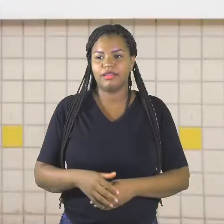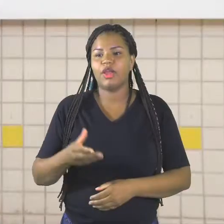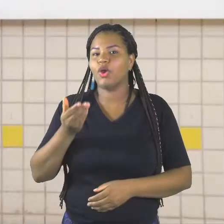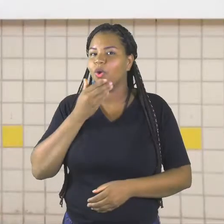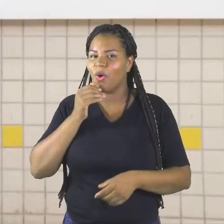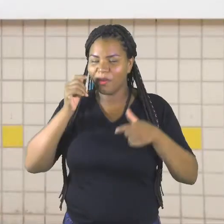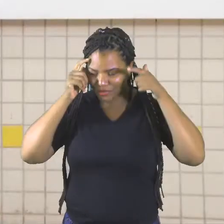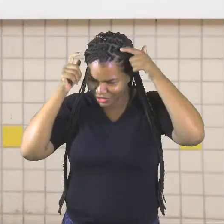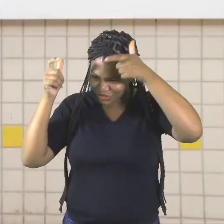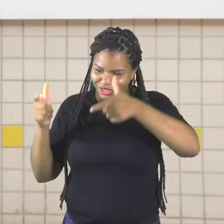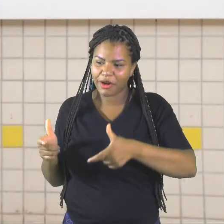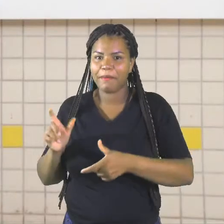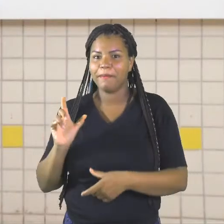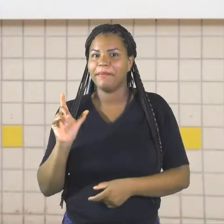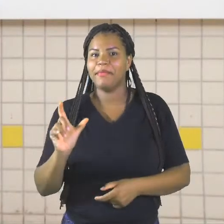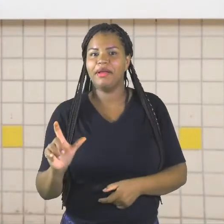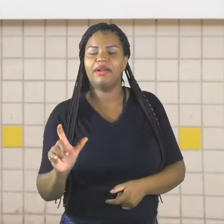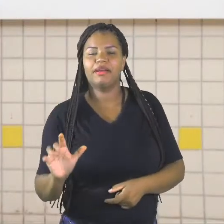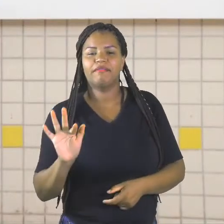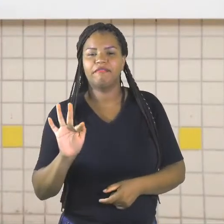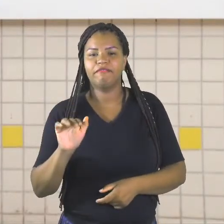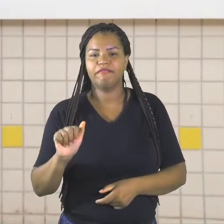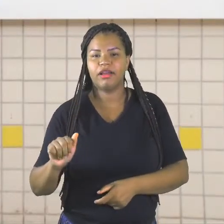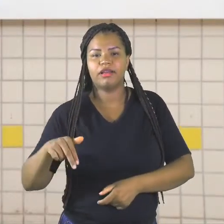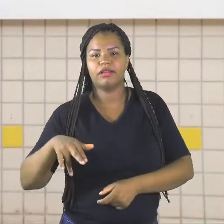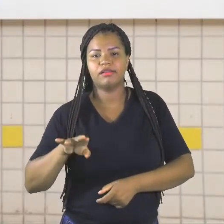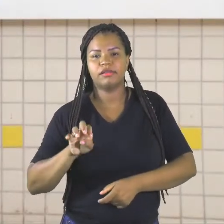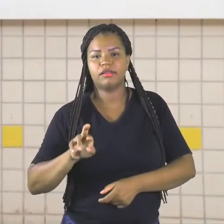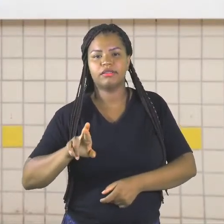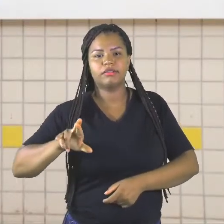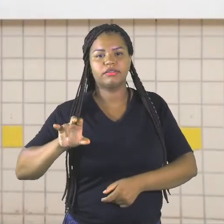chapéu para a palavra faqueiro.